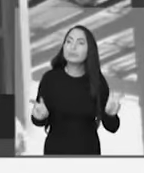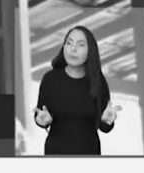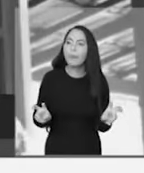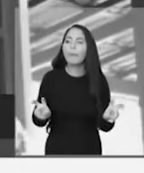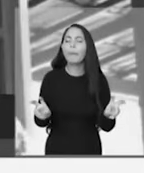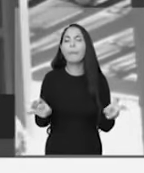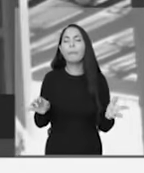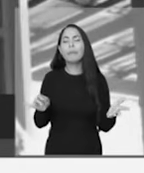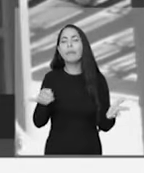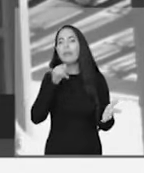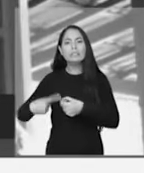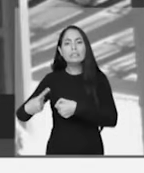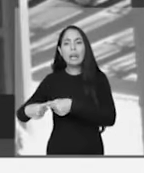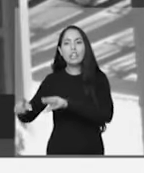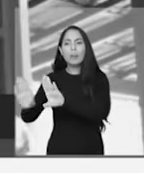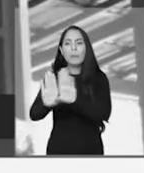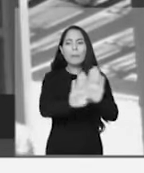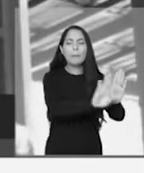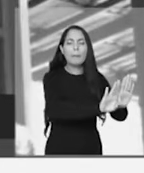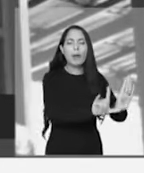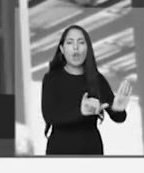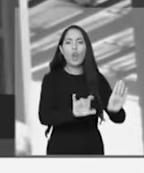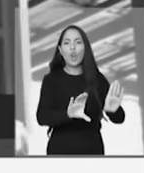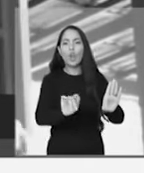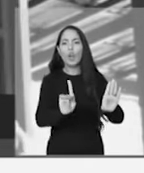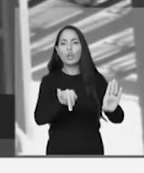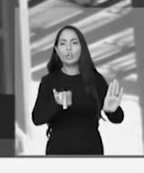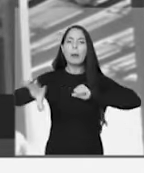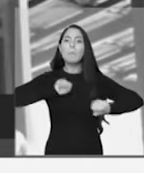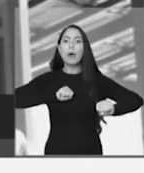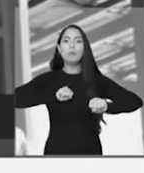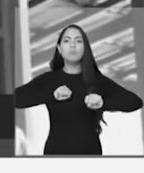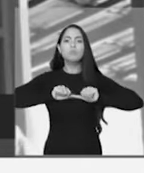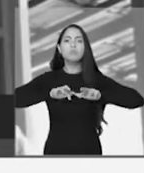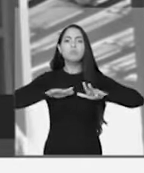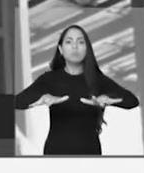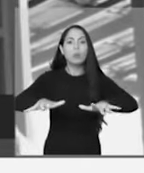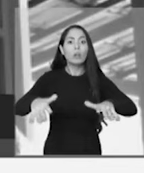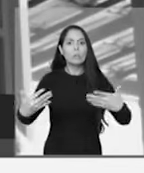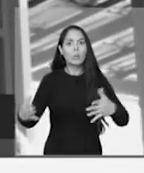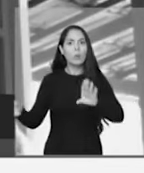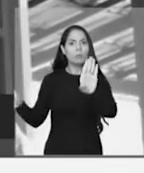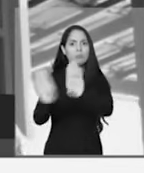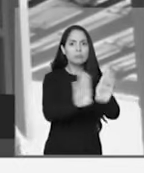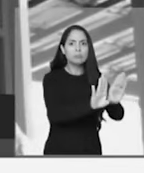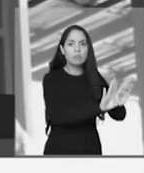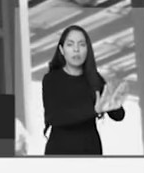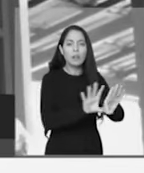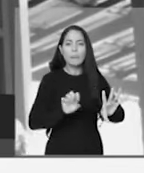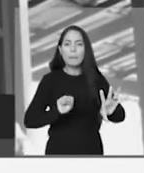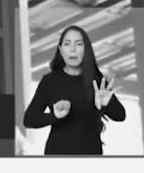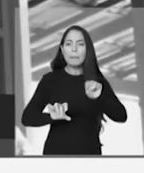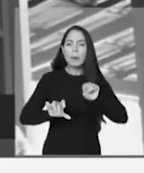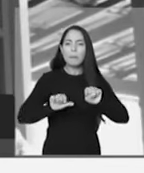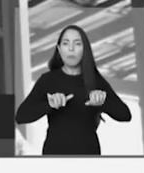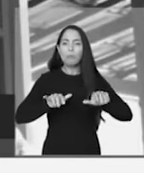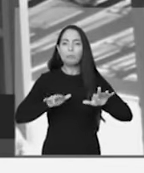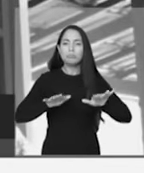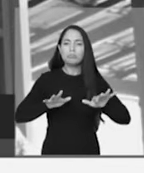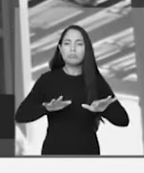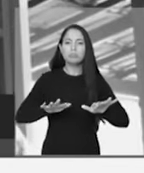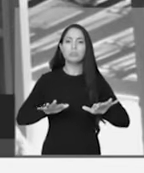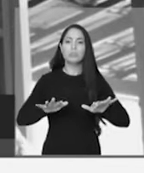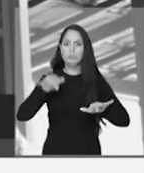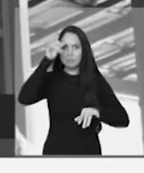o lockdown é necessário ou não é necessário. E esta não é uma medida inventada pelos brasileiros,